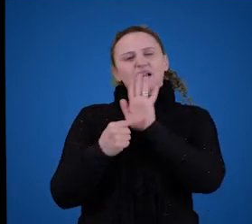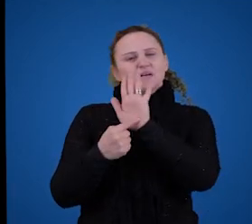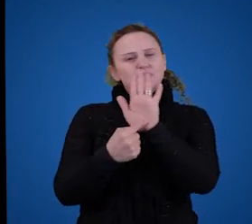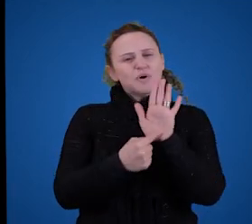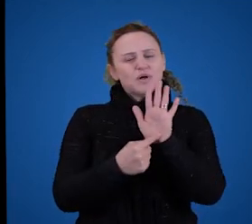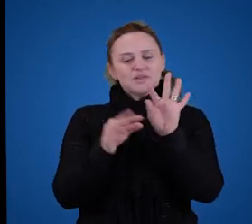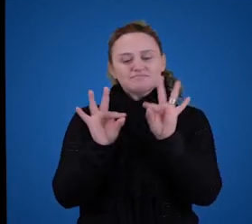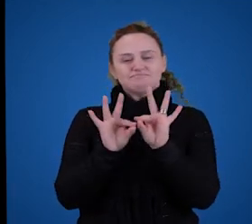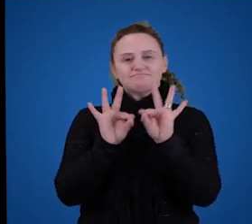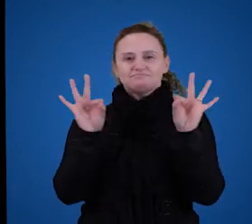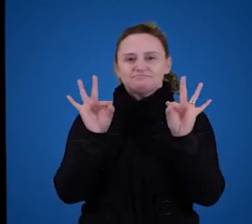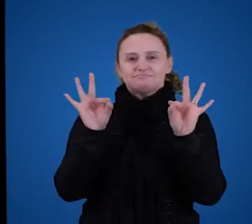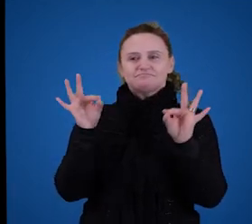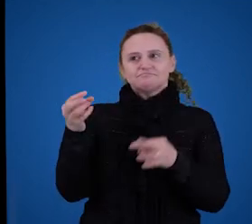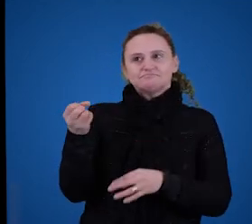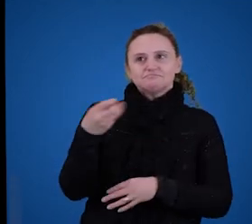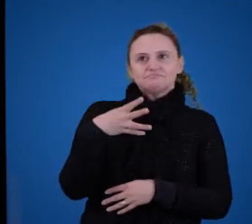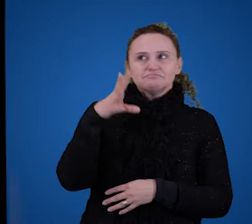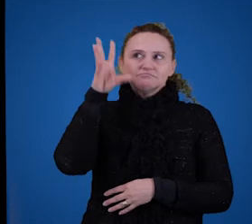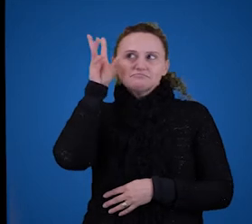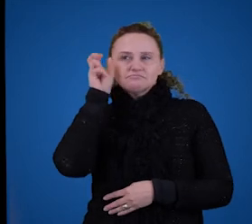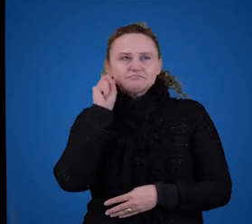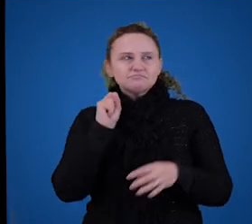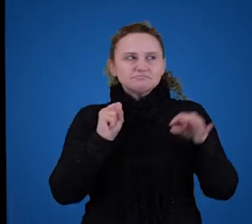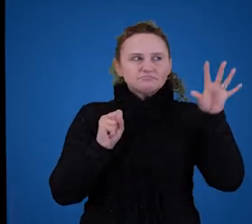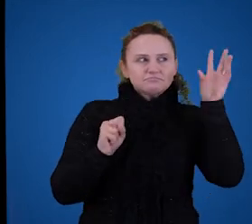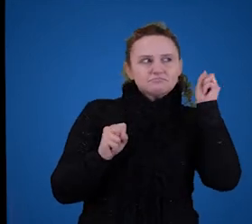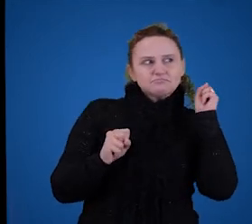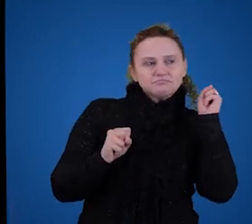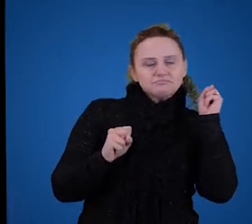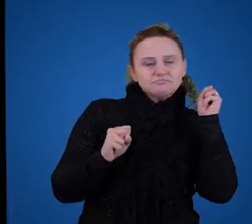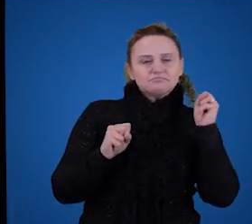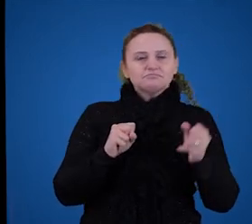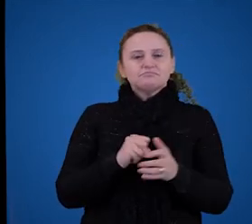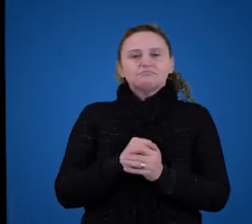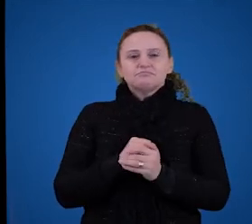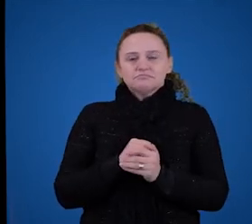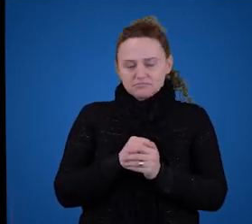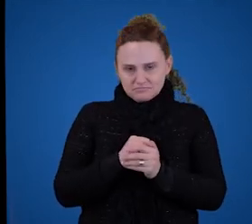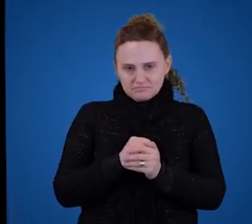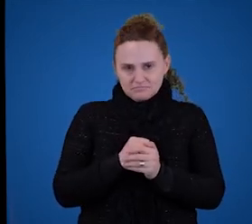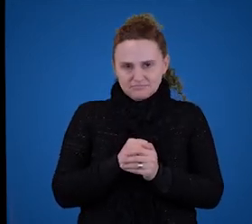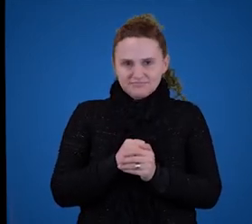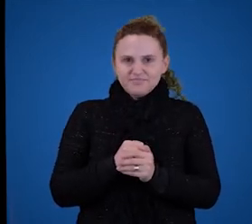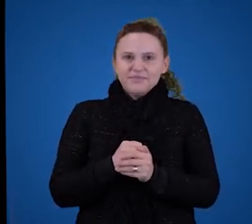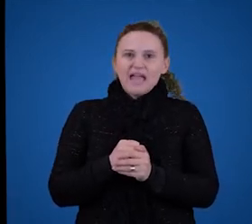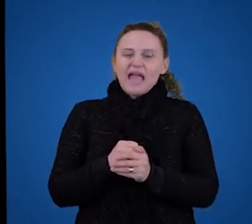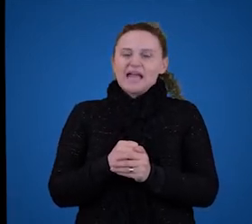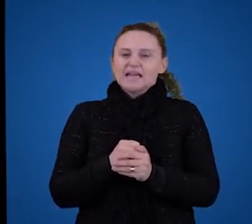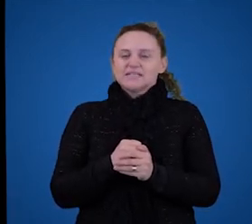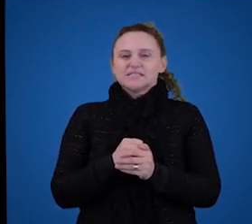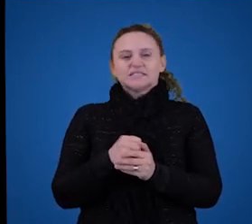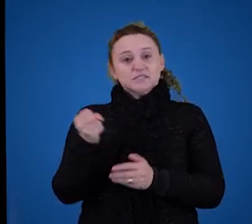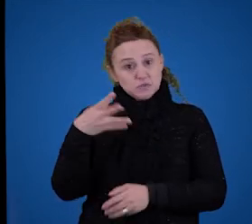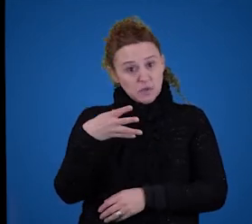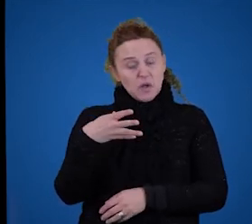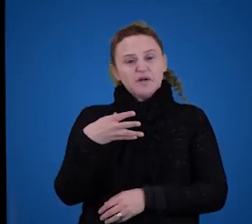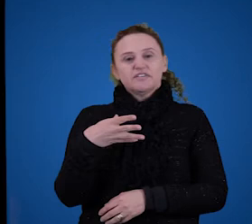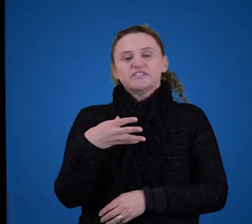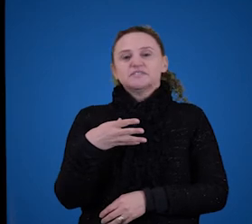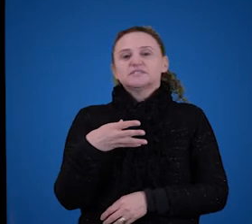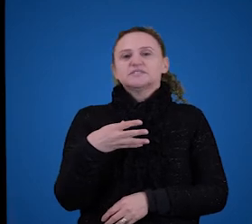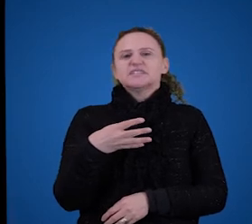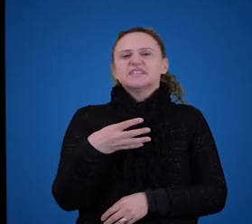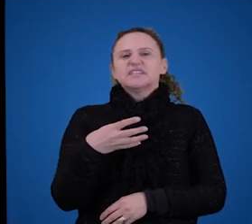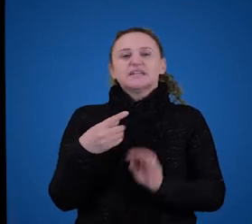frases novas que nós ouvimos, ou seja, das frases que nós ouvimos, em especial as frases novas, que elas